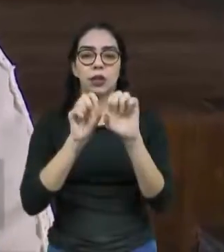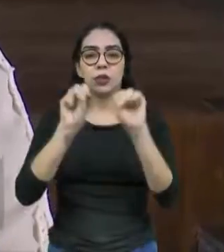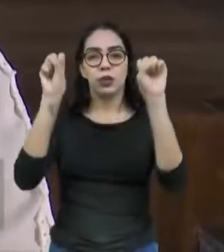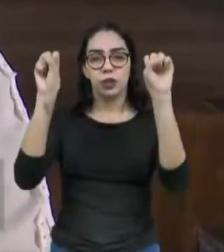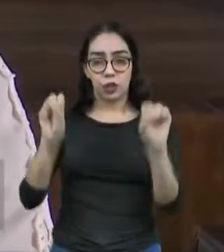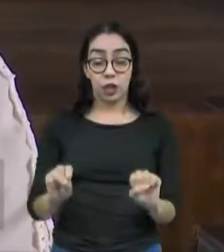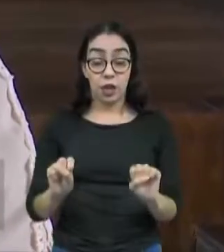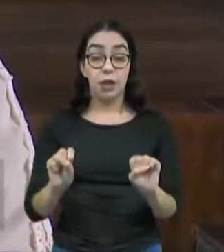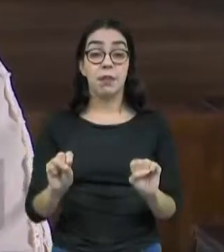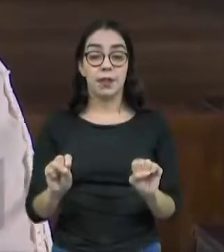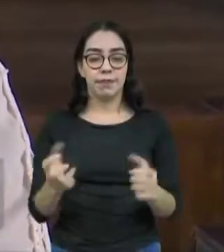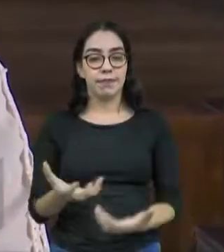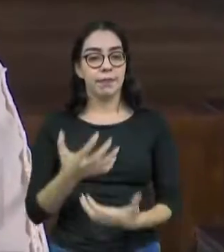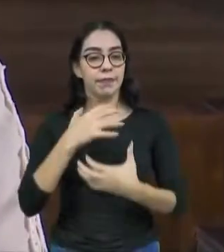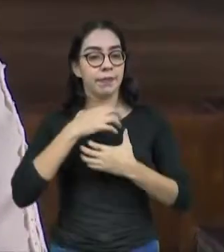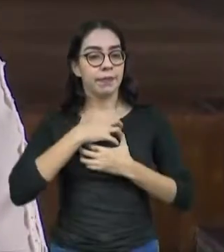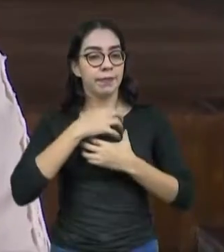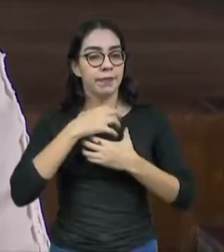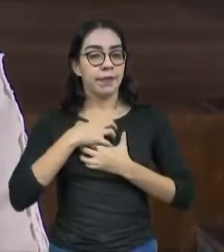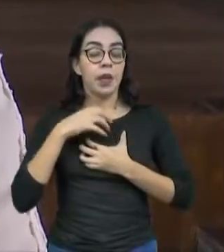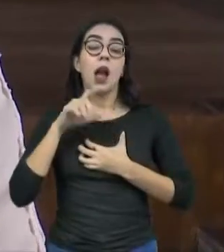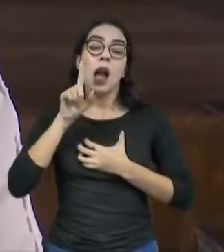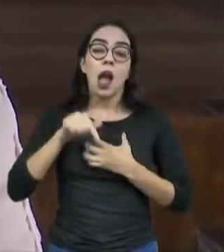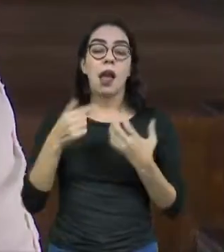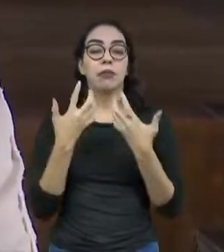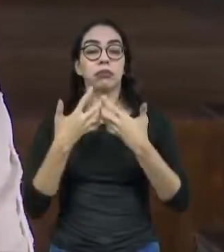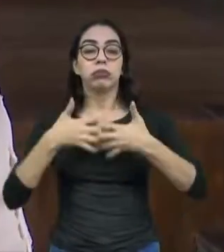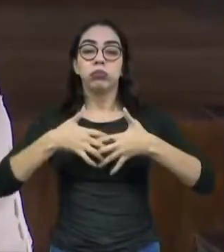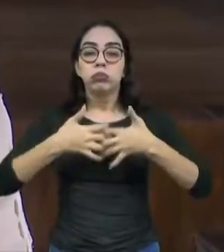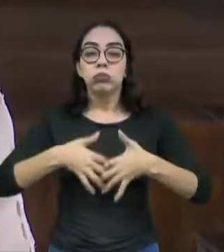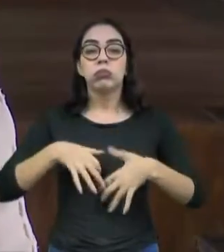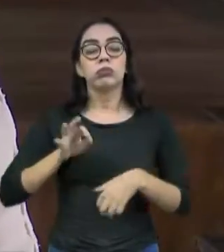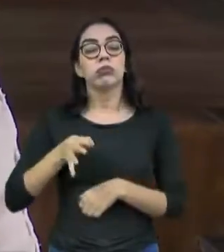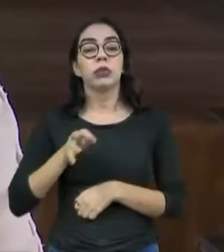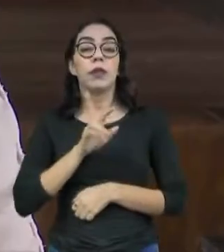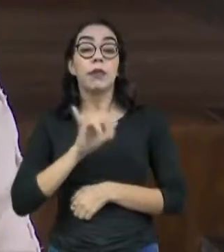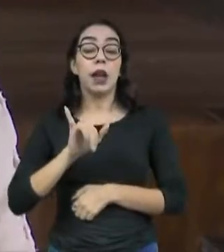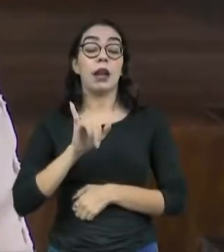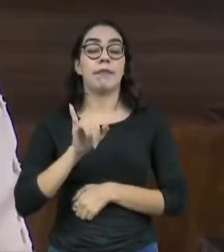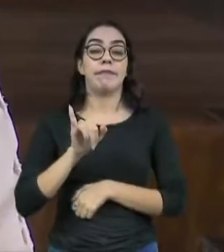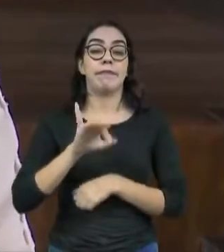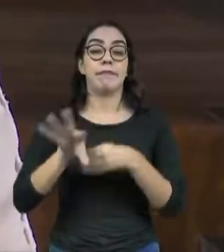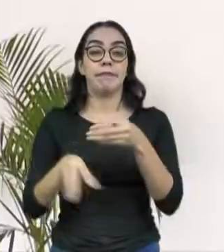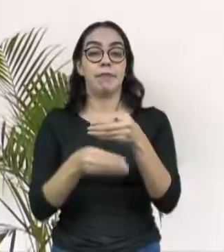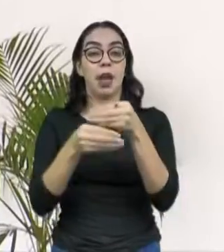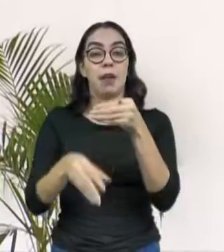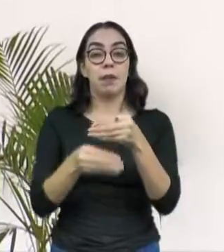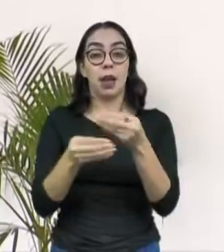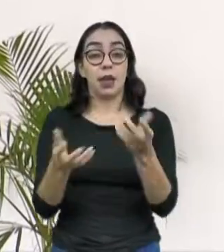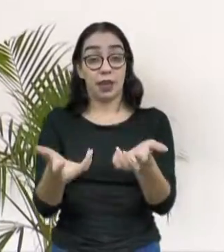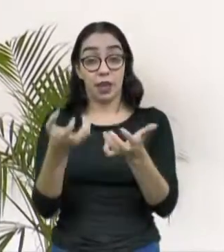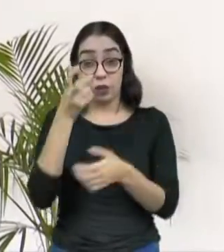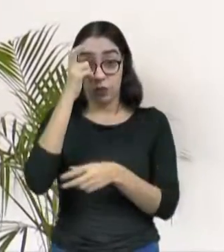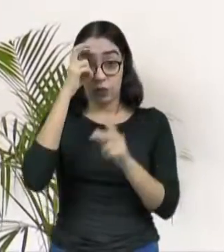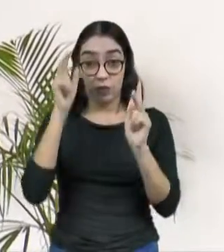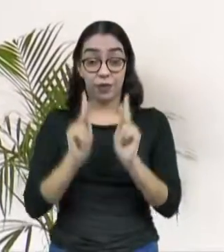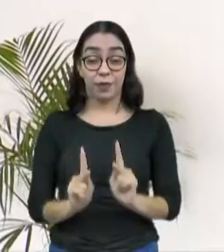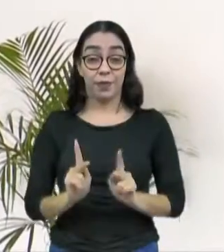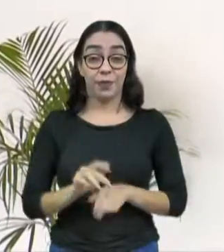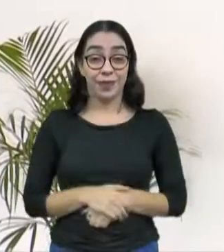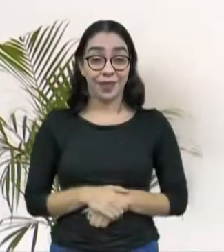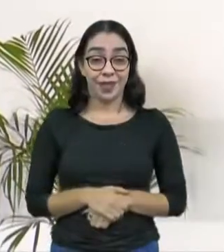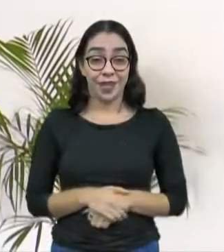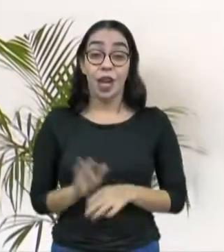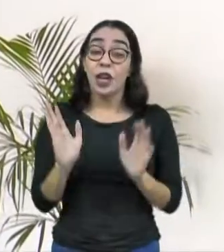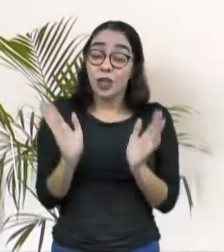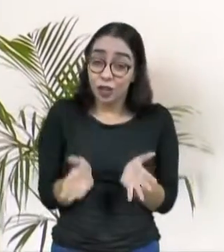todas essas ferramentas é justamente para colaborar com uma nova cultura de paz. Já está contribuindo. Na verdade, o desenho